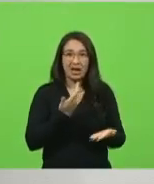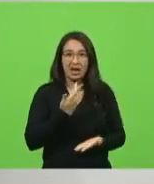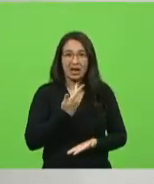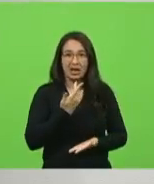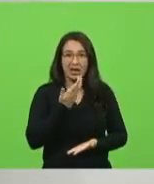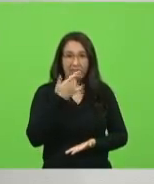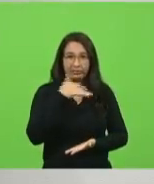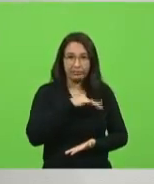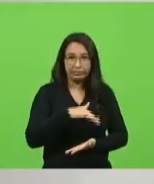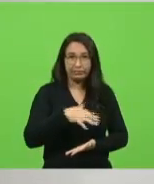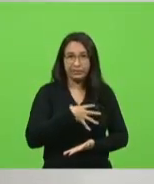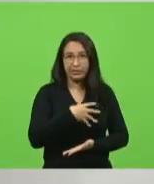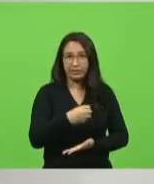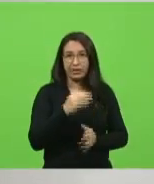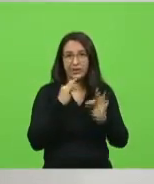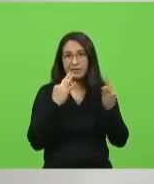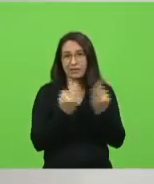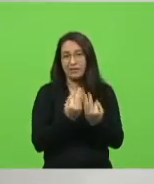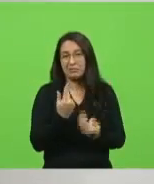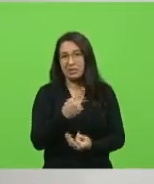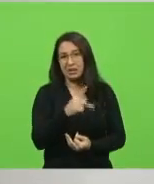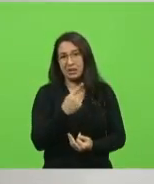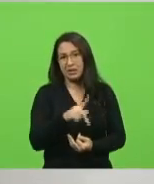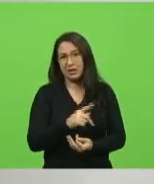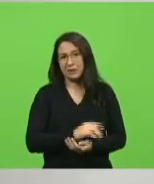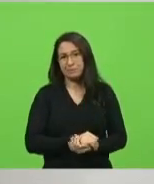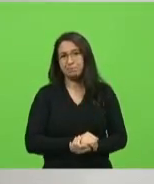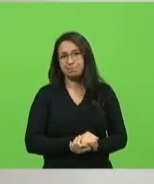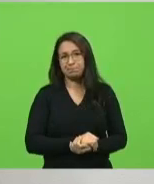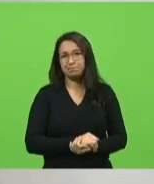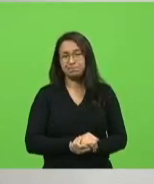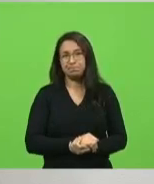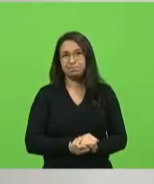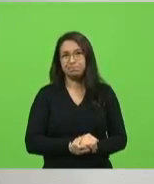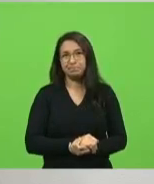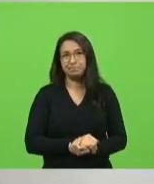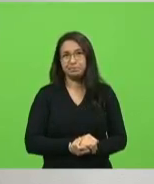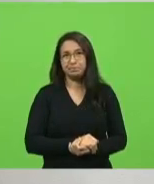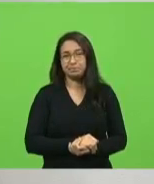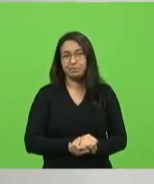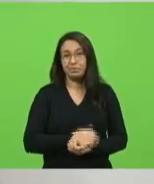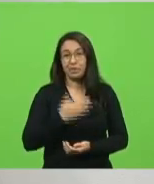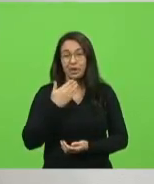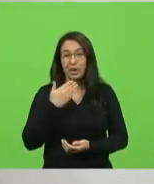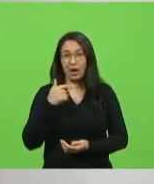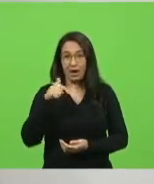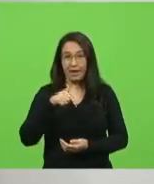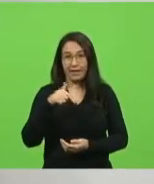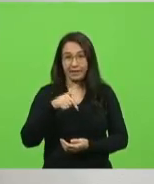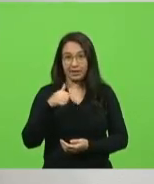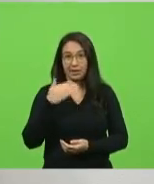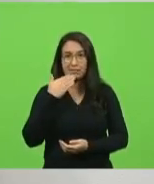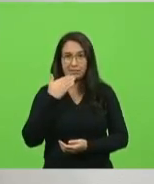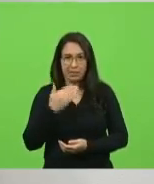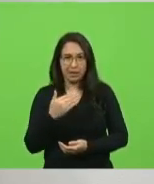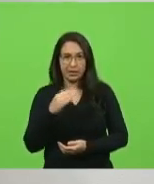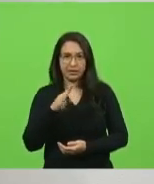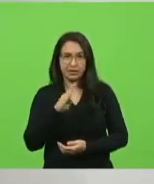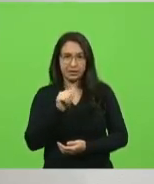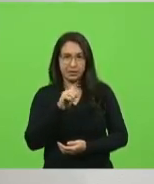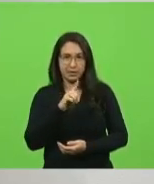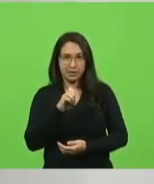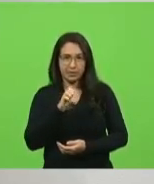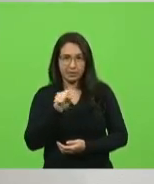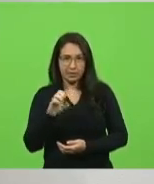família. É disso que nós estamos falando. Quando se pede aqui para o Badesc, para o Governo do